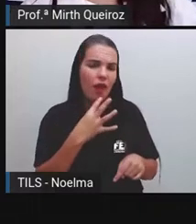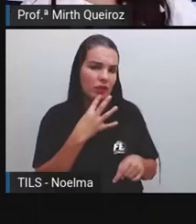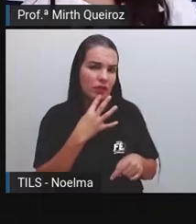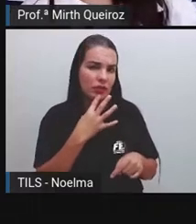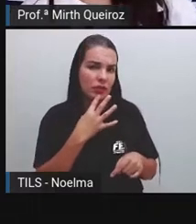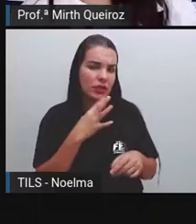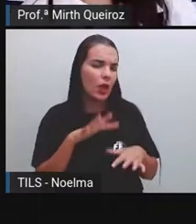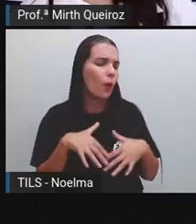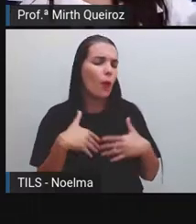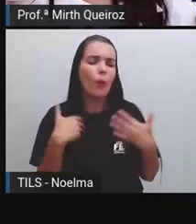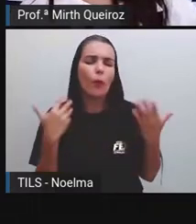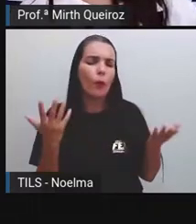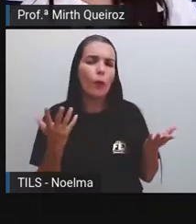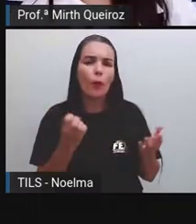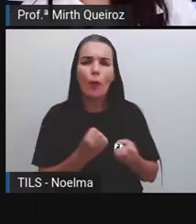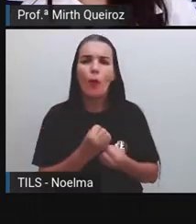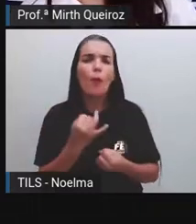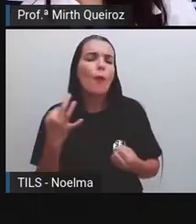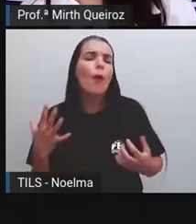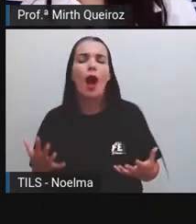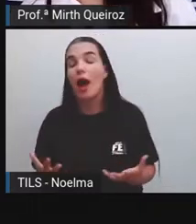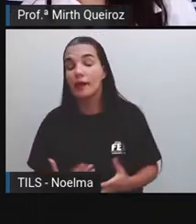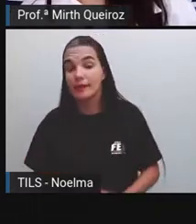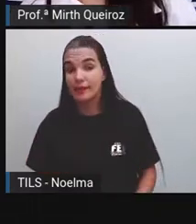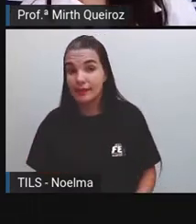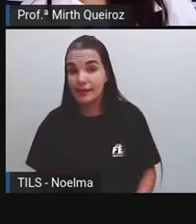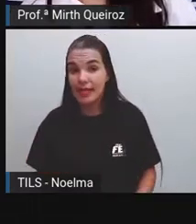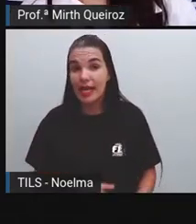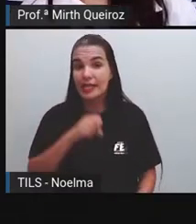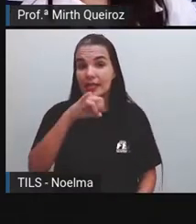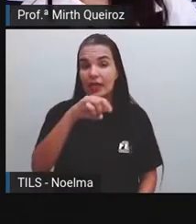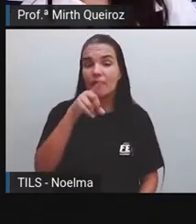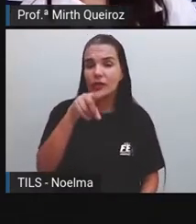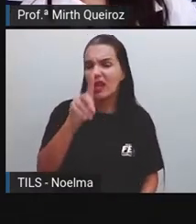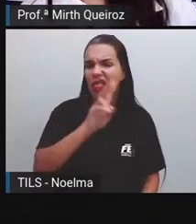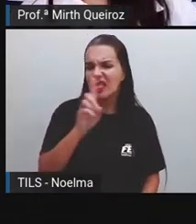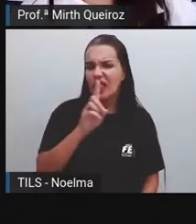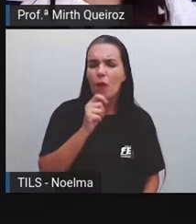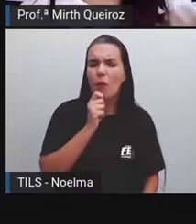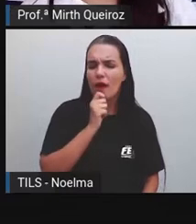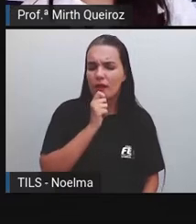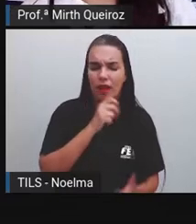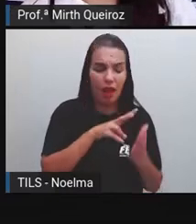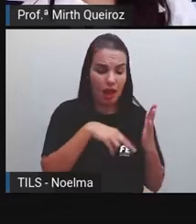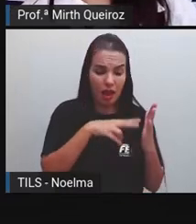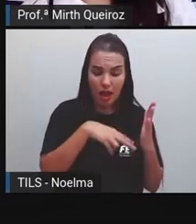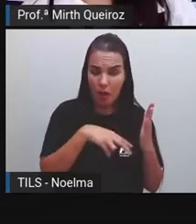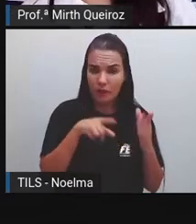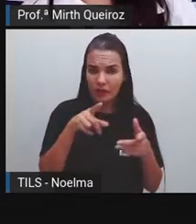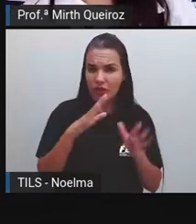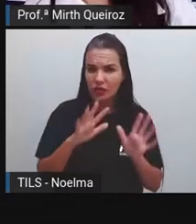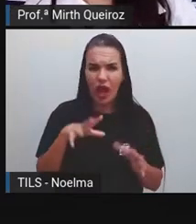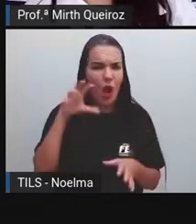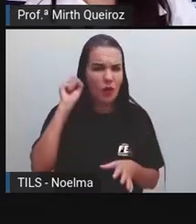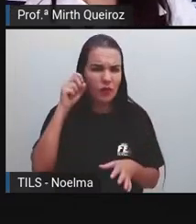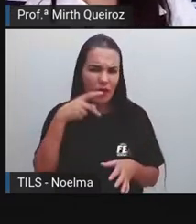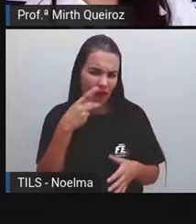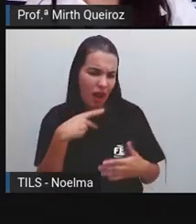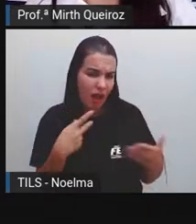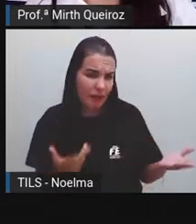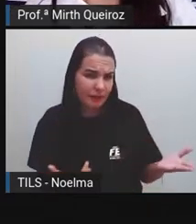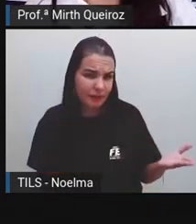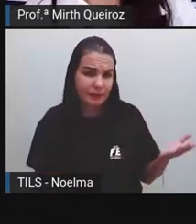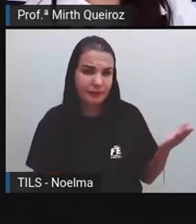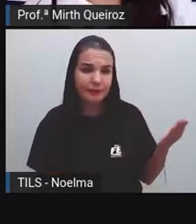que história em quadrinhos vocês conhecem? Mesmo que vocês não tenham lido ainda. Vocês conhecem? A Jo já ouviu falar de alguma história em quadrinhos?